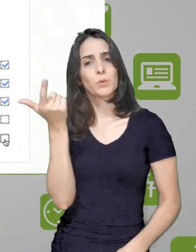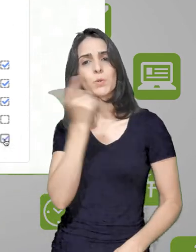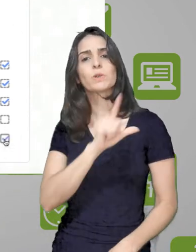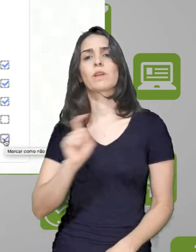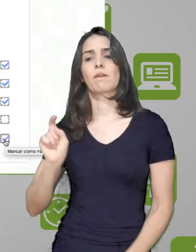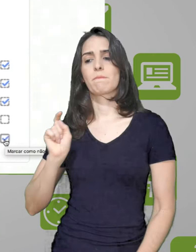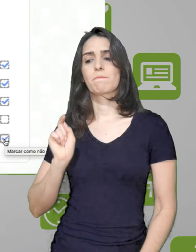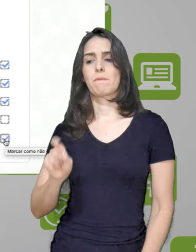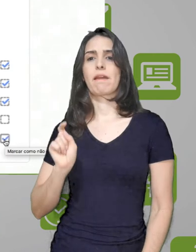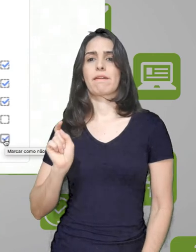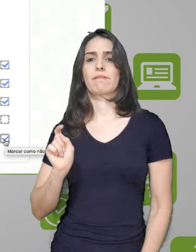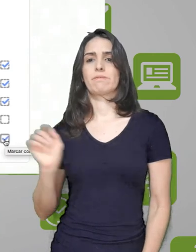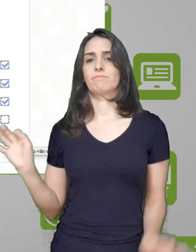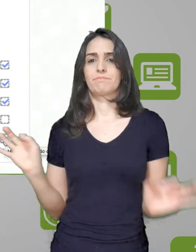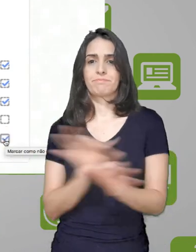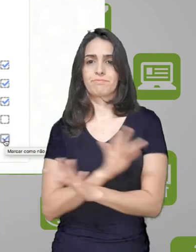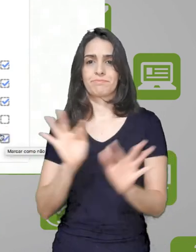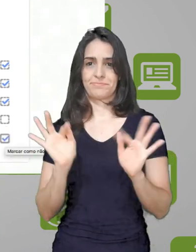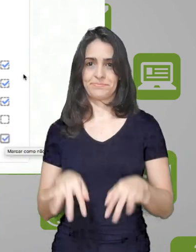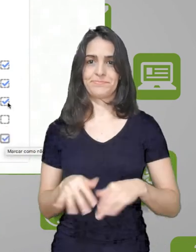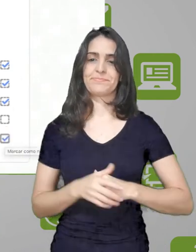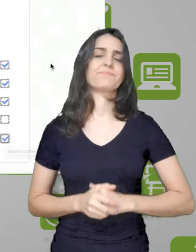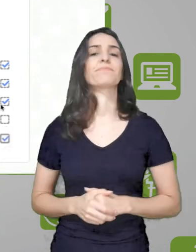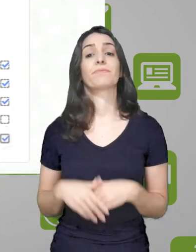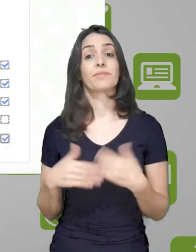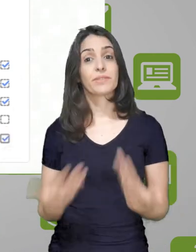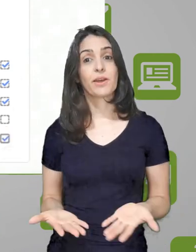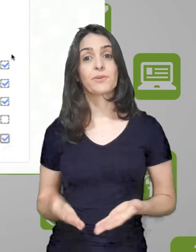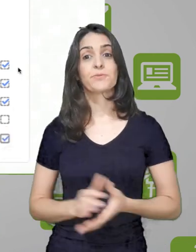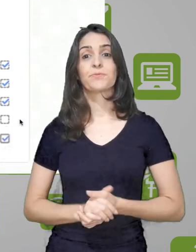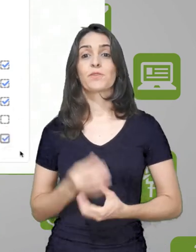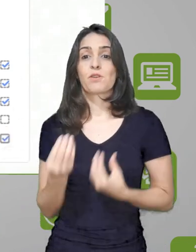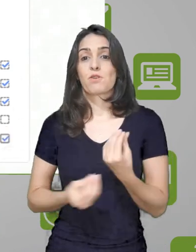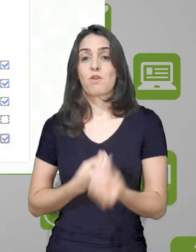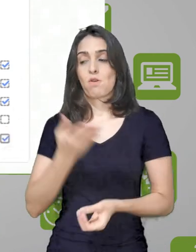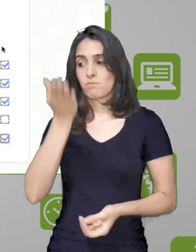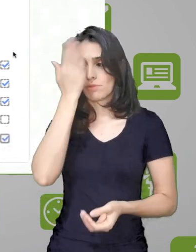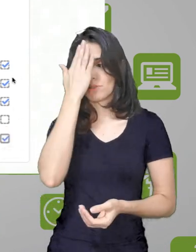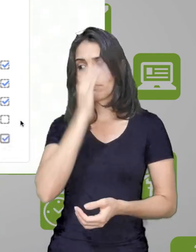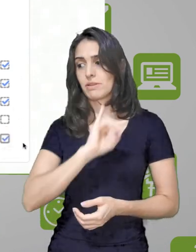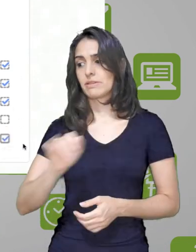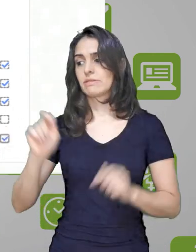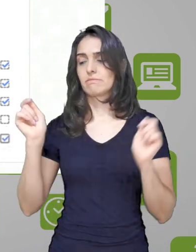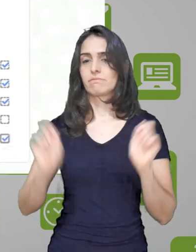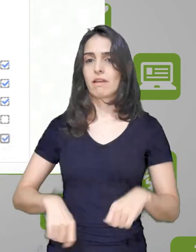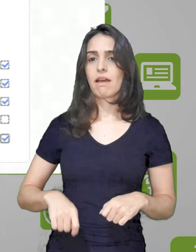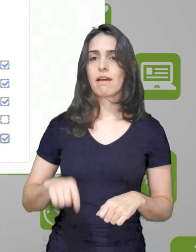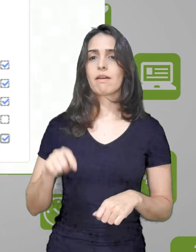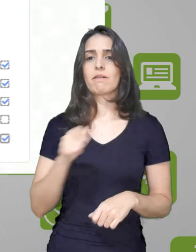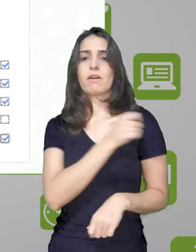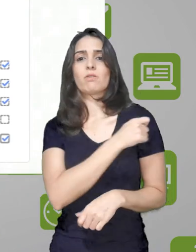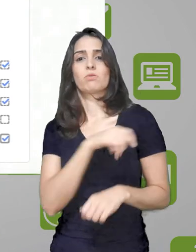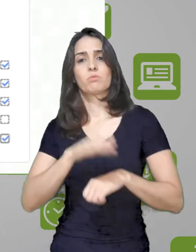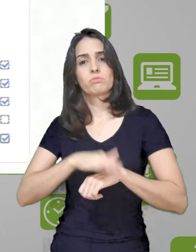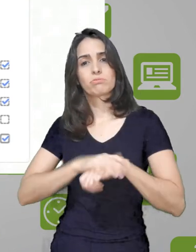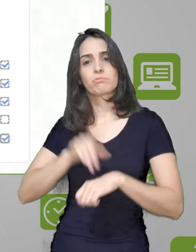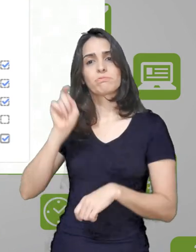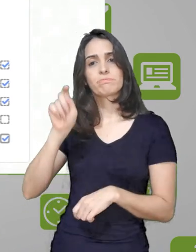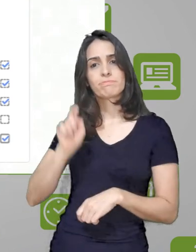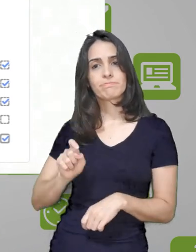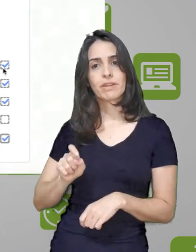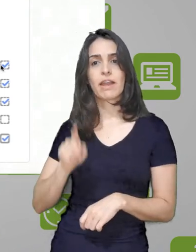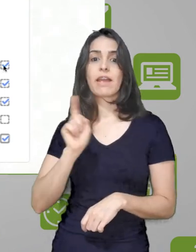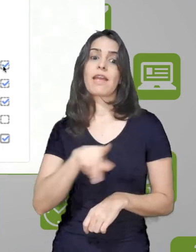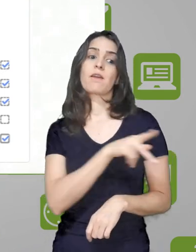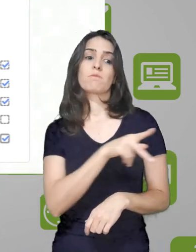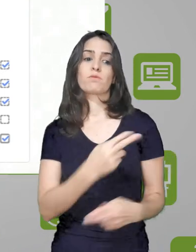como concluído. Veja. Então, o que vai diferenciar aqui se é possível ou não